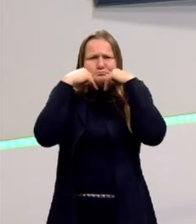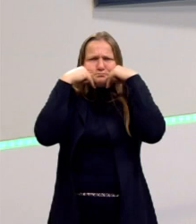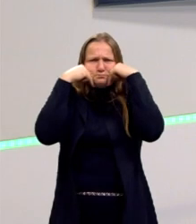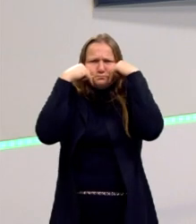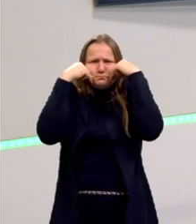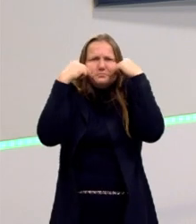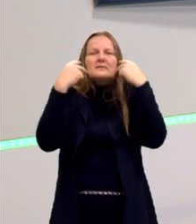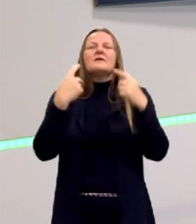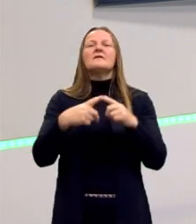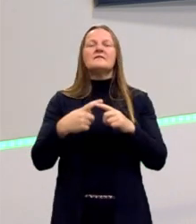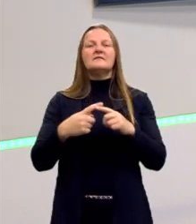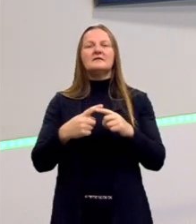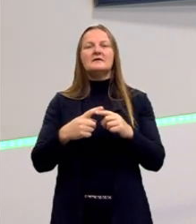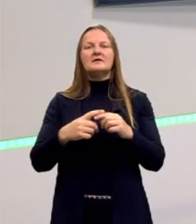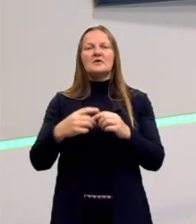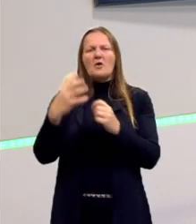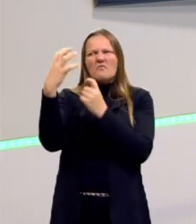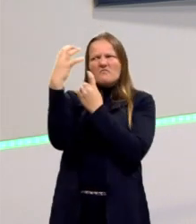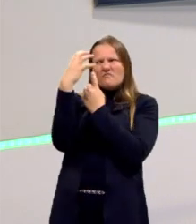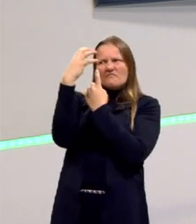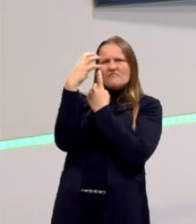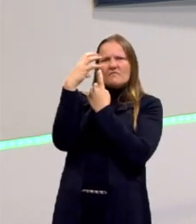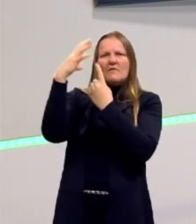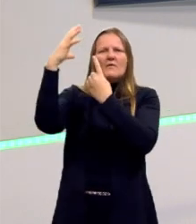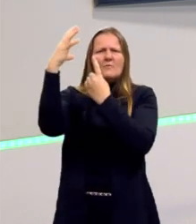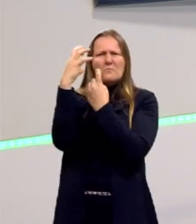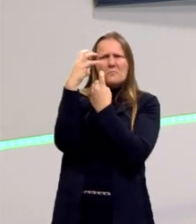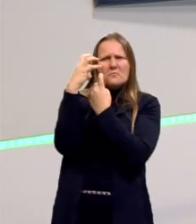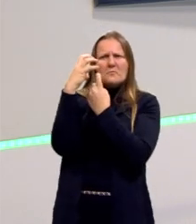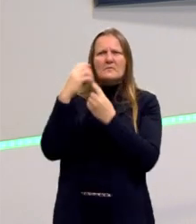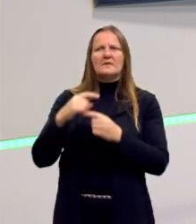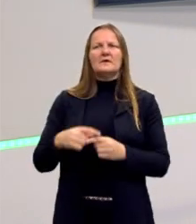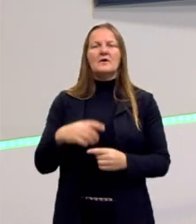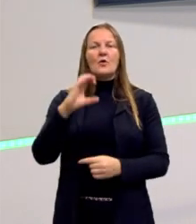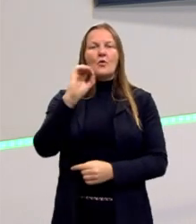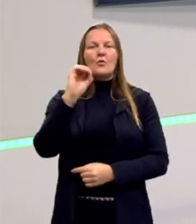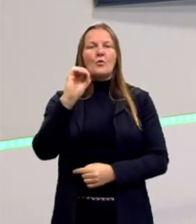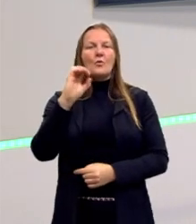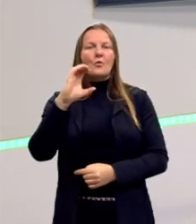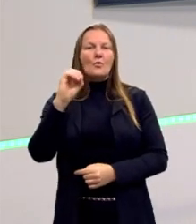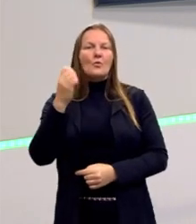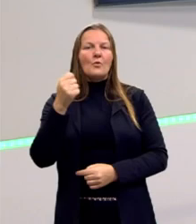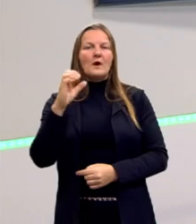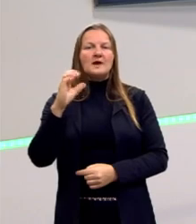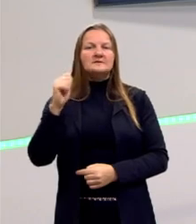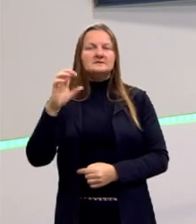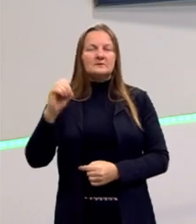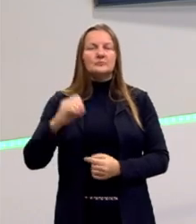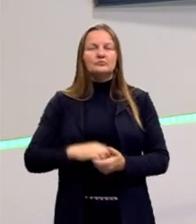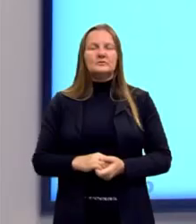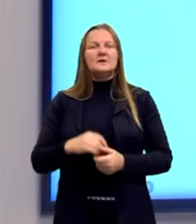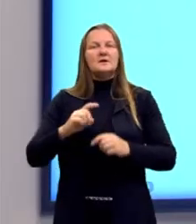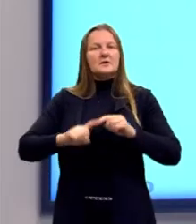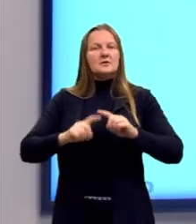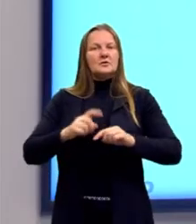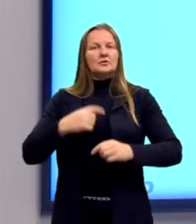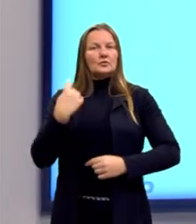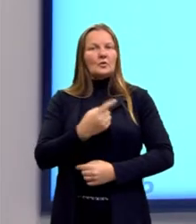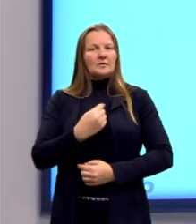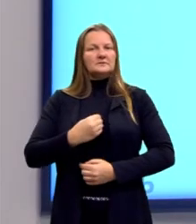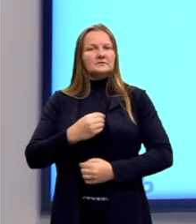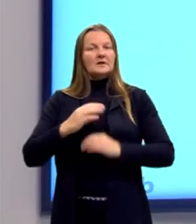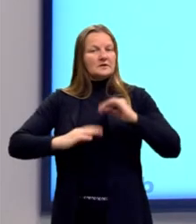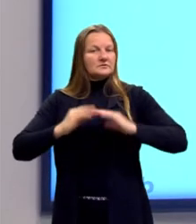ou fazer, ser coagidos a tomar alguma ação. Nós apenas devemos agir de acordo com